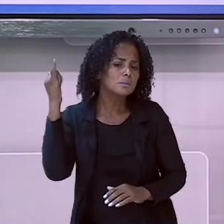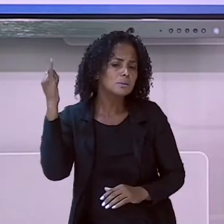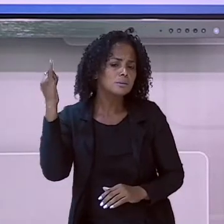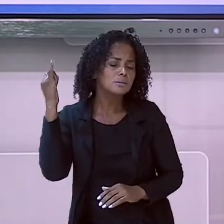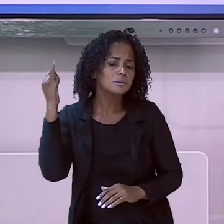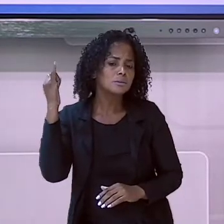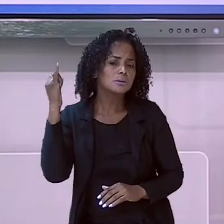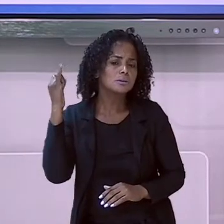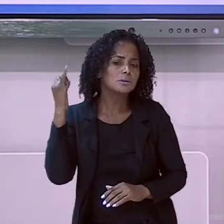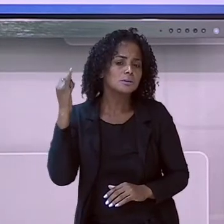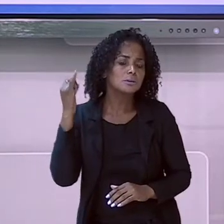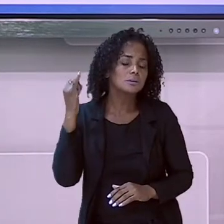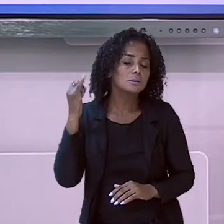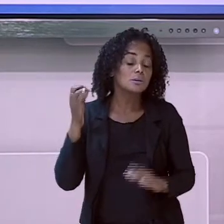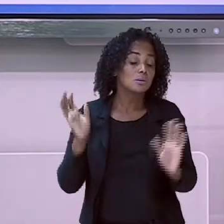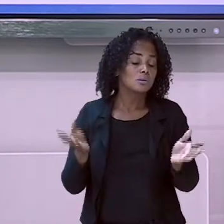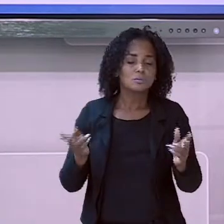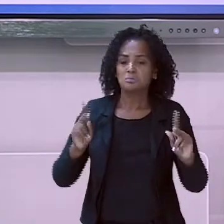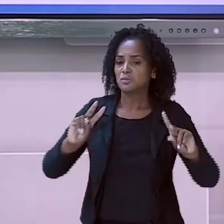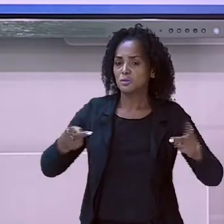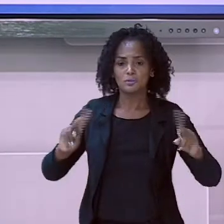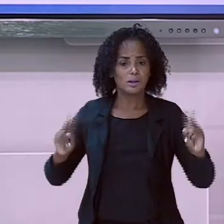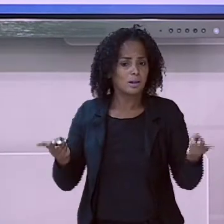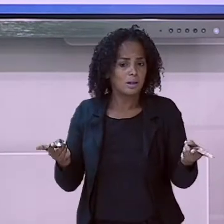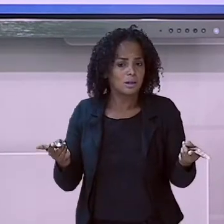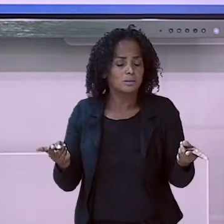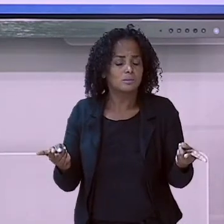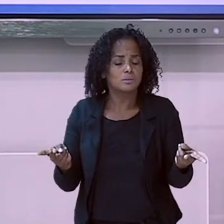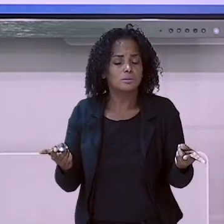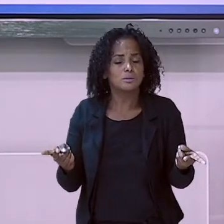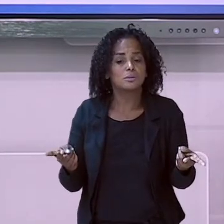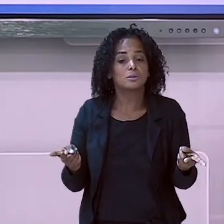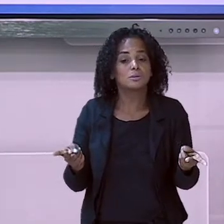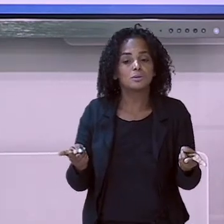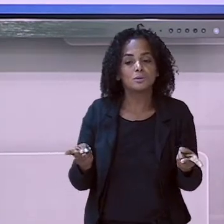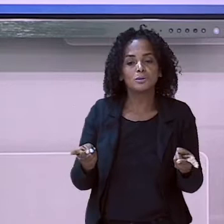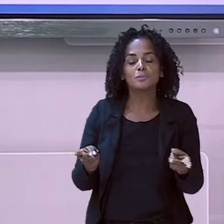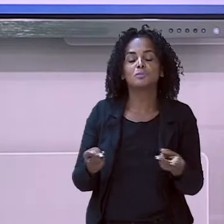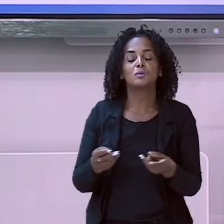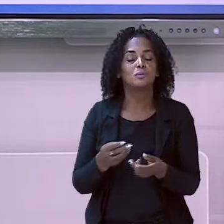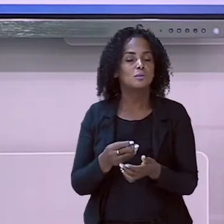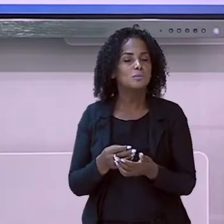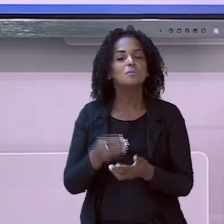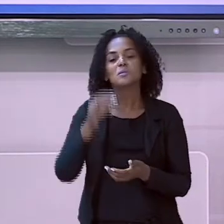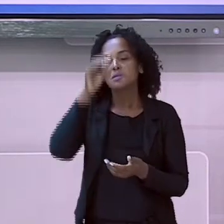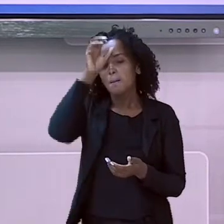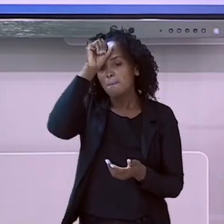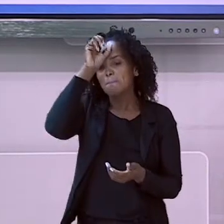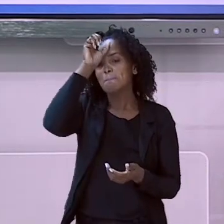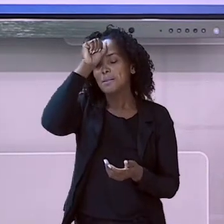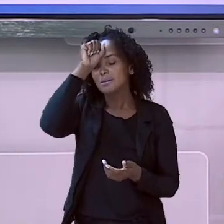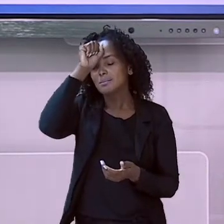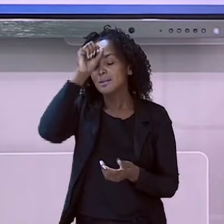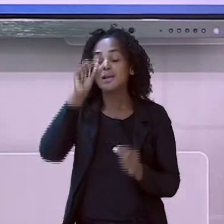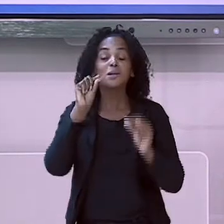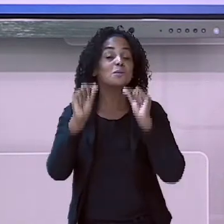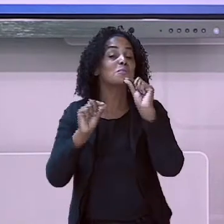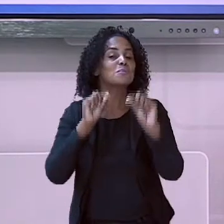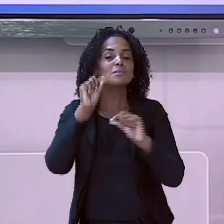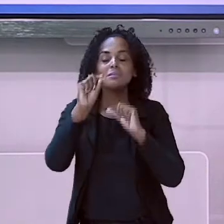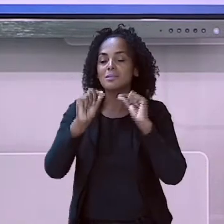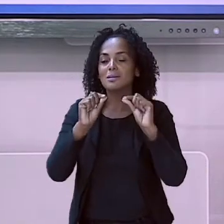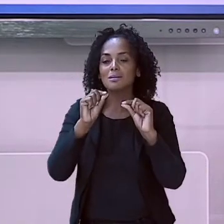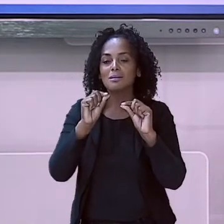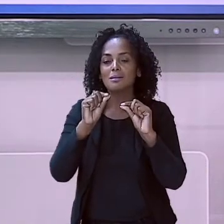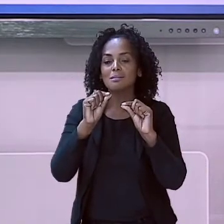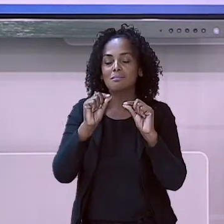será diferente. Como eu disse, nós vamos trabalhar um trava-língua. O que será um trava-língua?